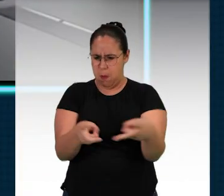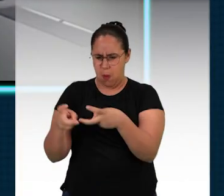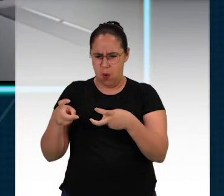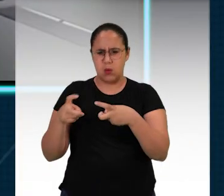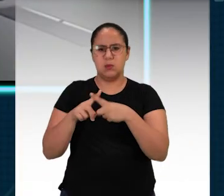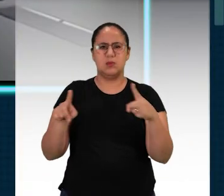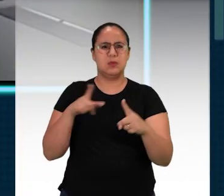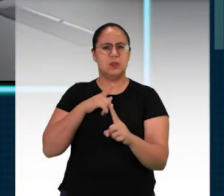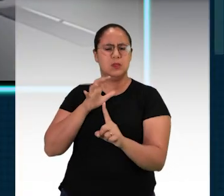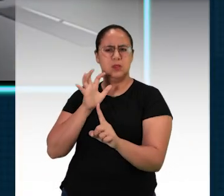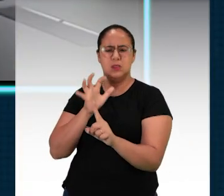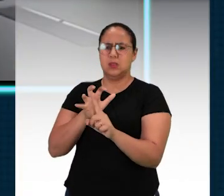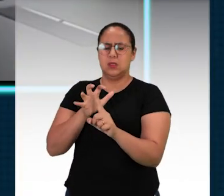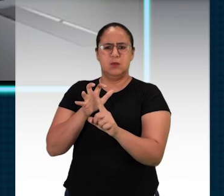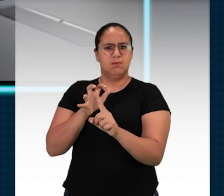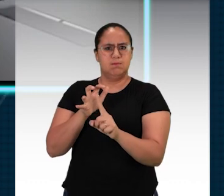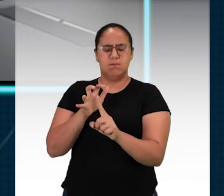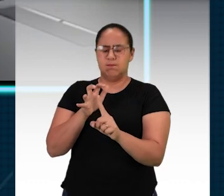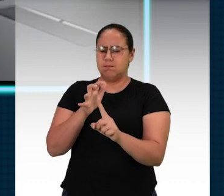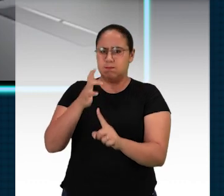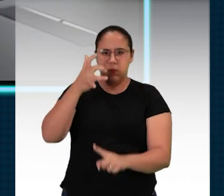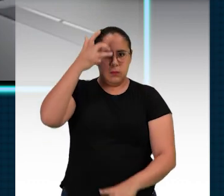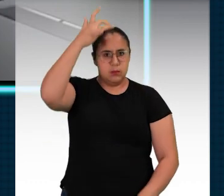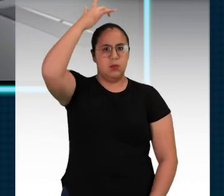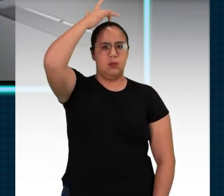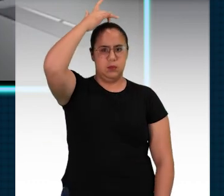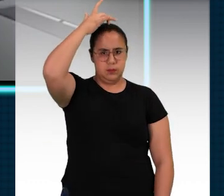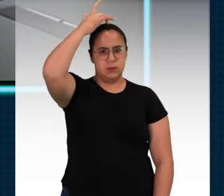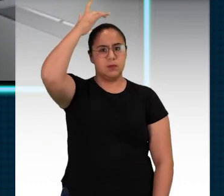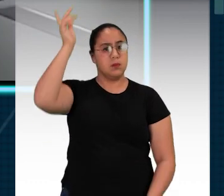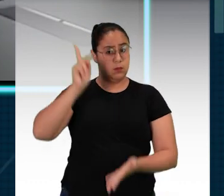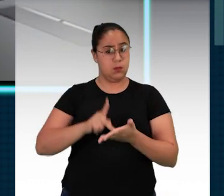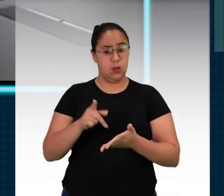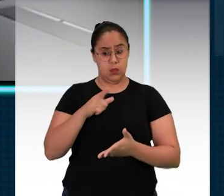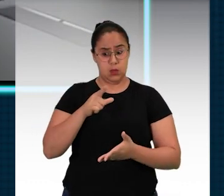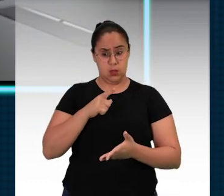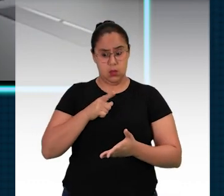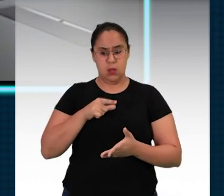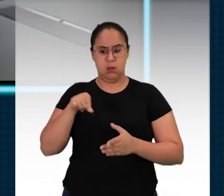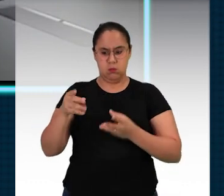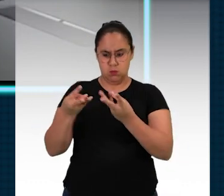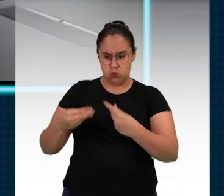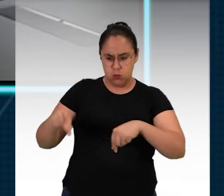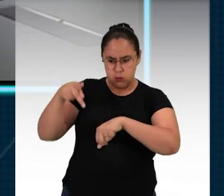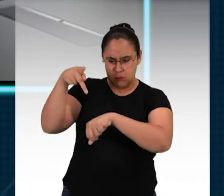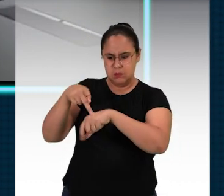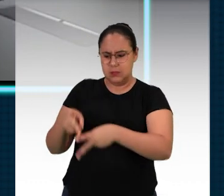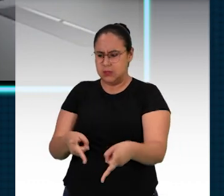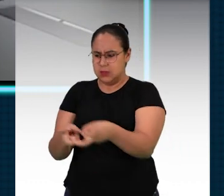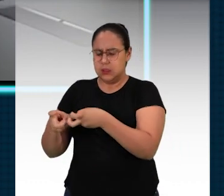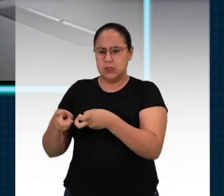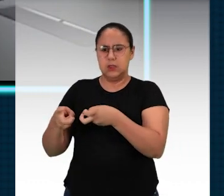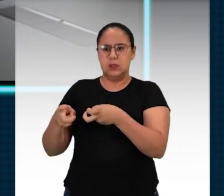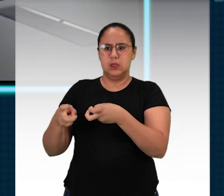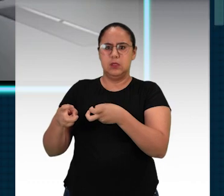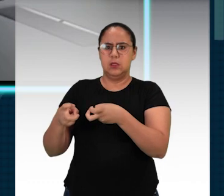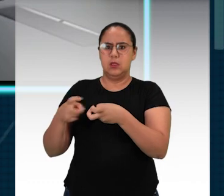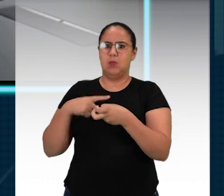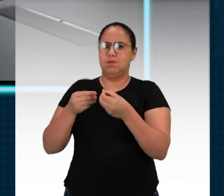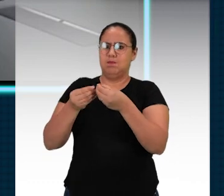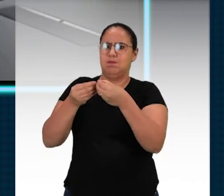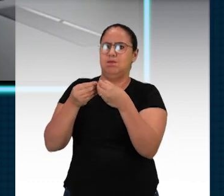minerário é algo absurdo, né? É um empreendimento que apresenta um grande